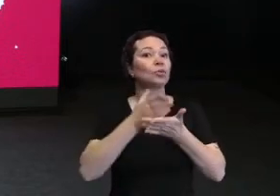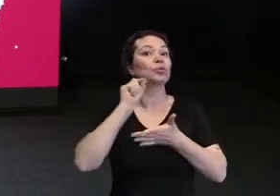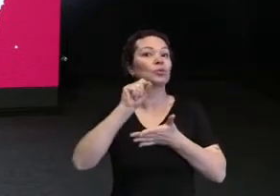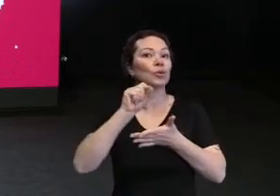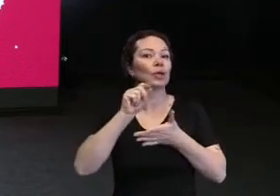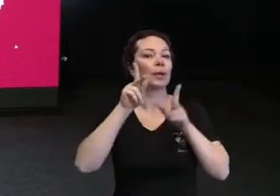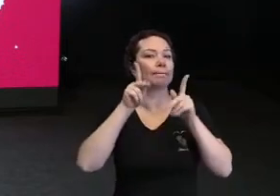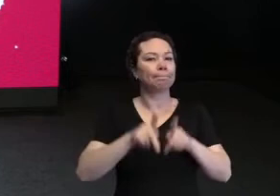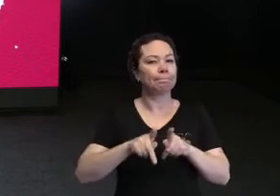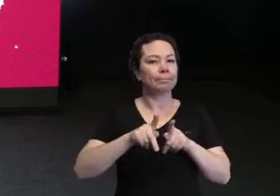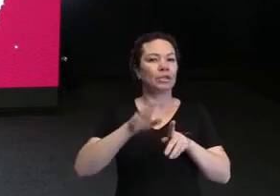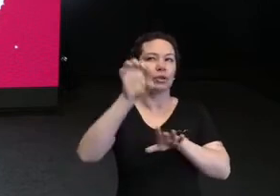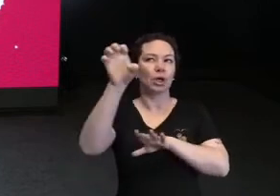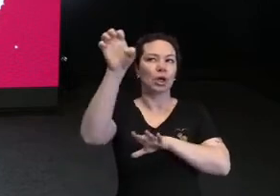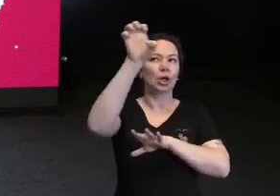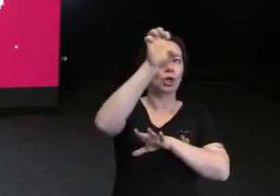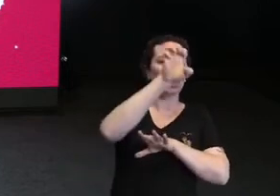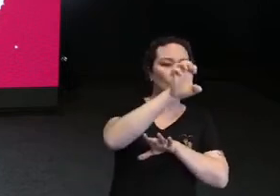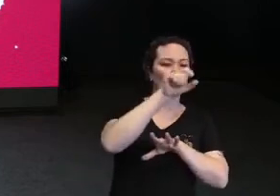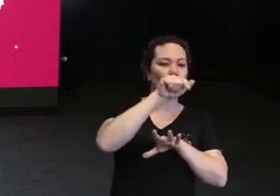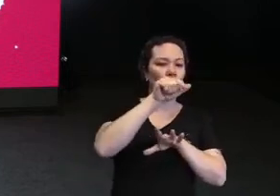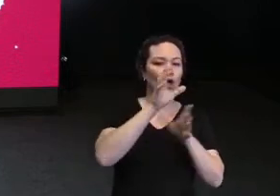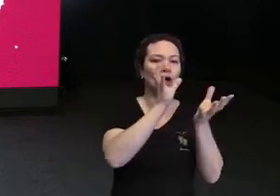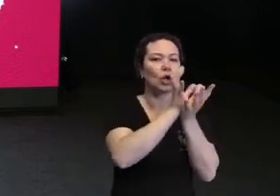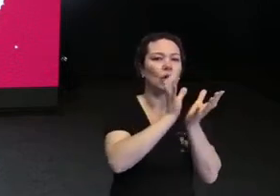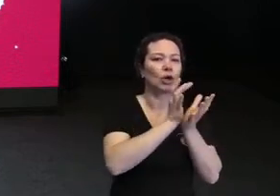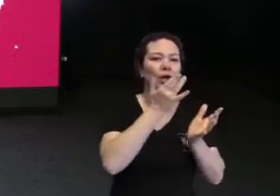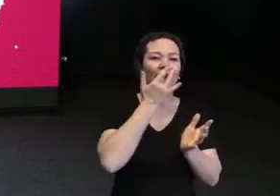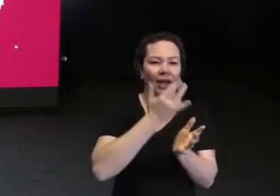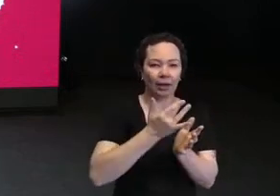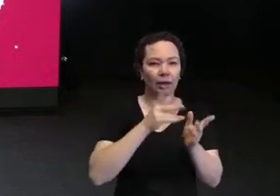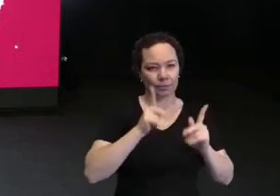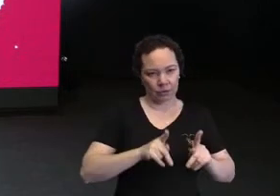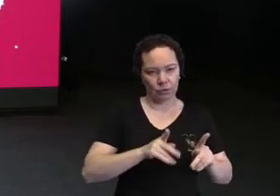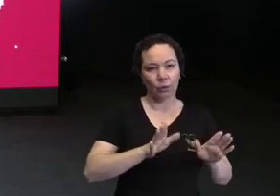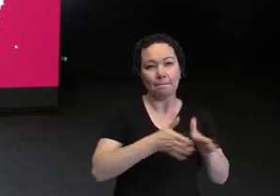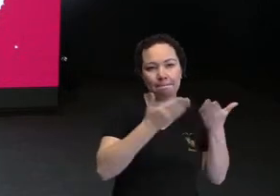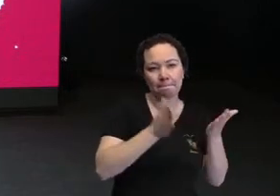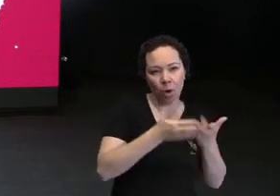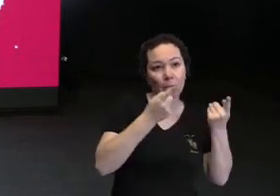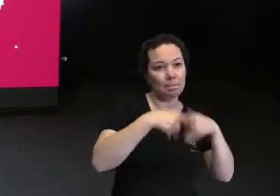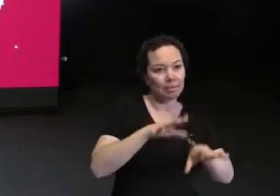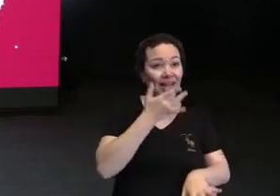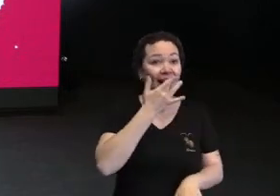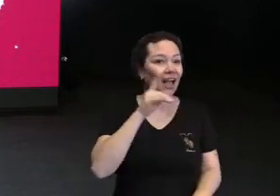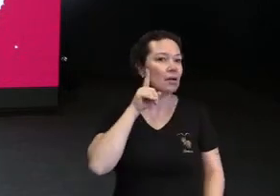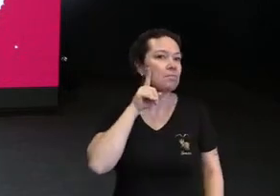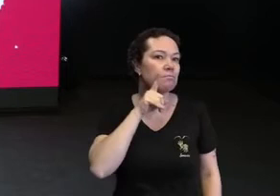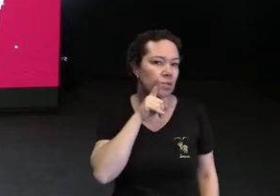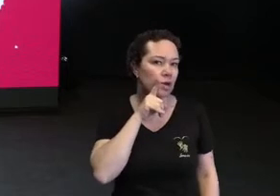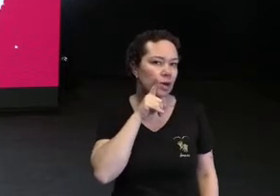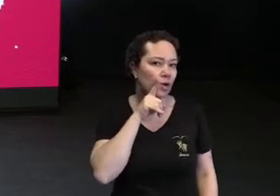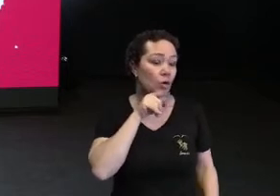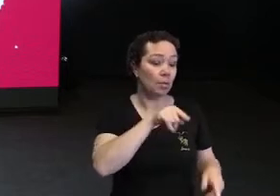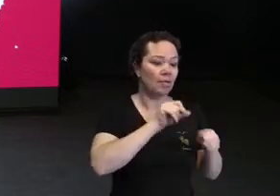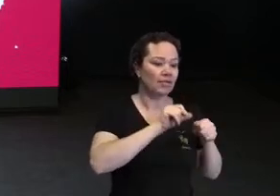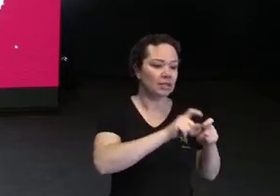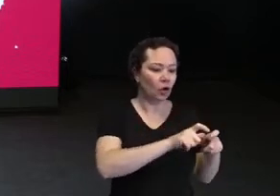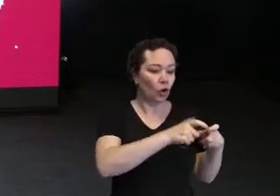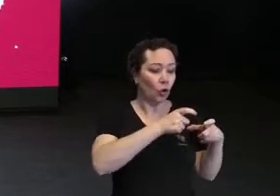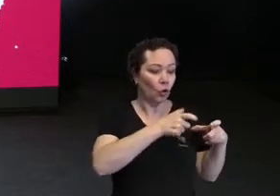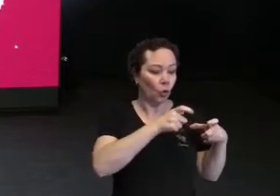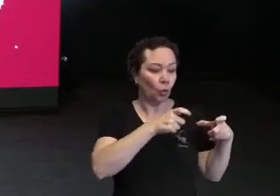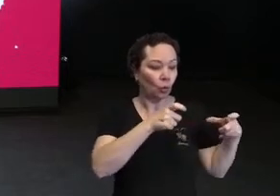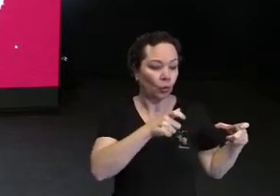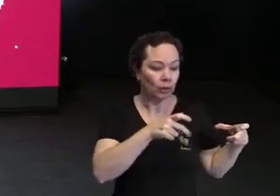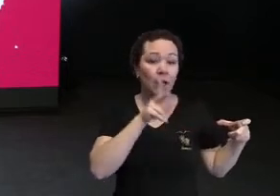com um pedacinho de terra, com acesso à saúde, pessoas pobres, mas brancas. E as pessoas negras que, após